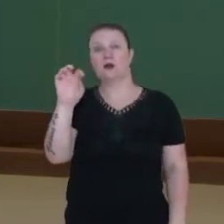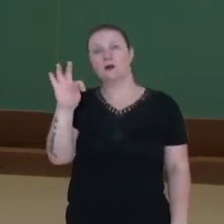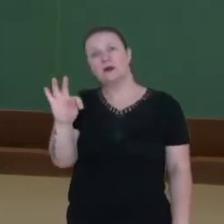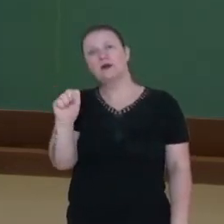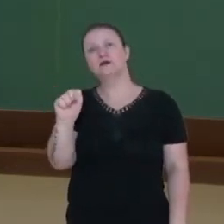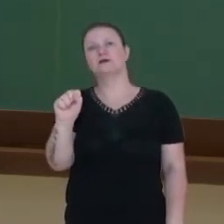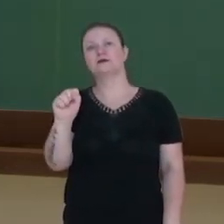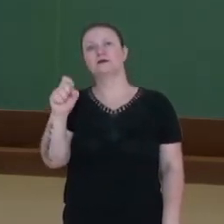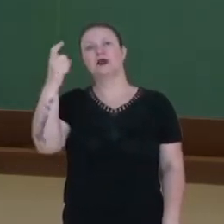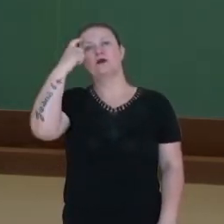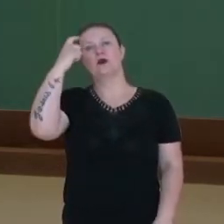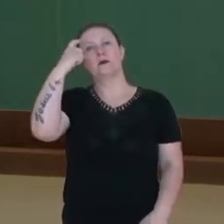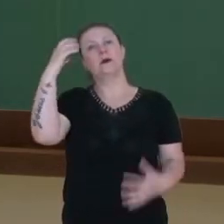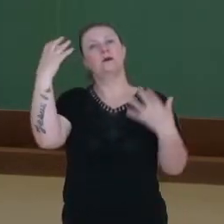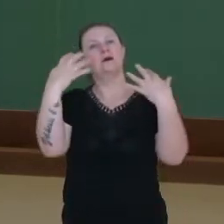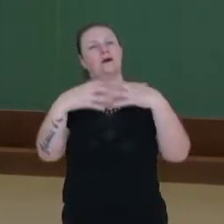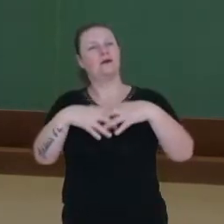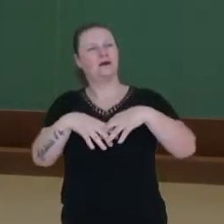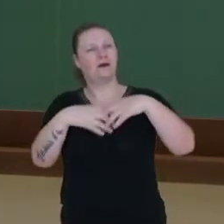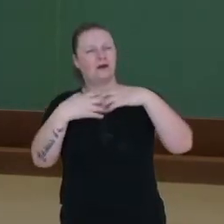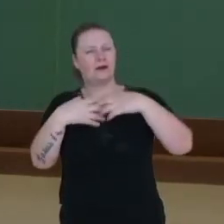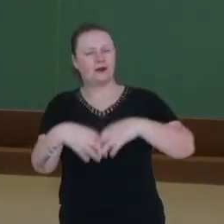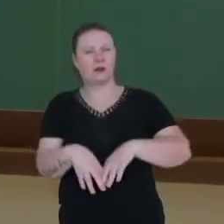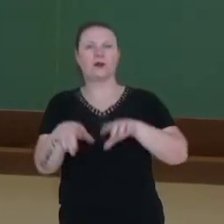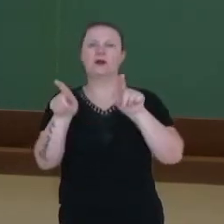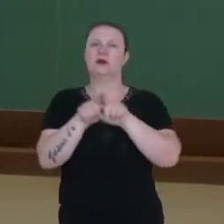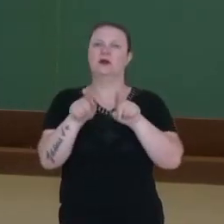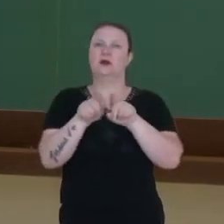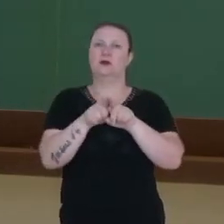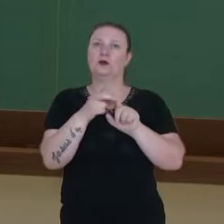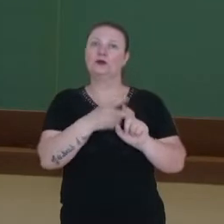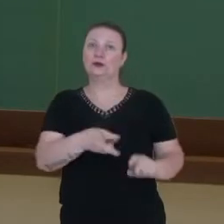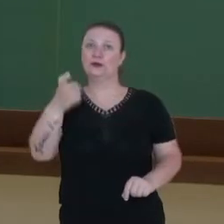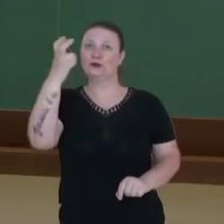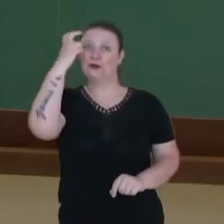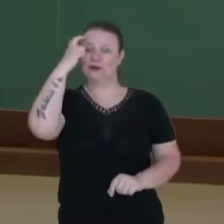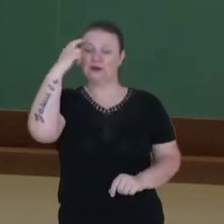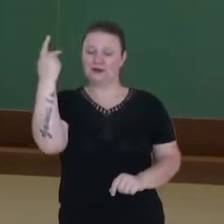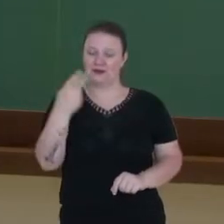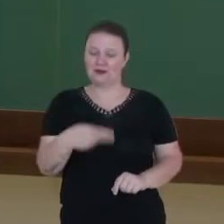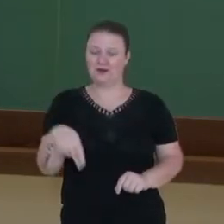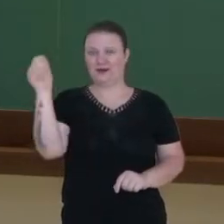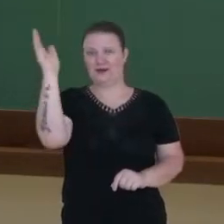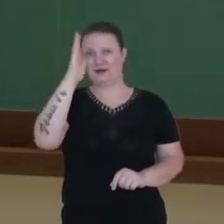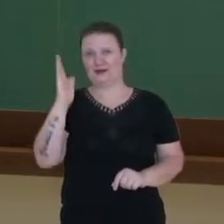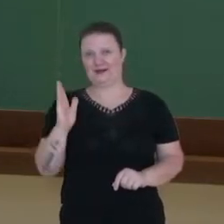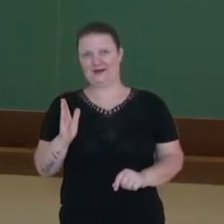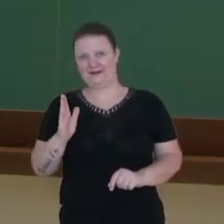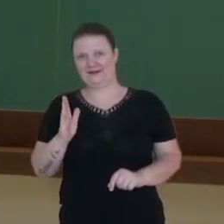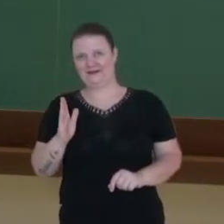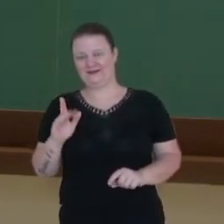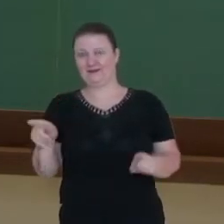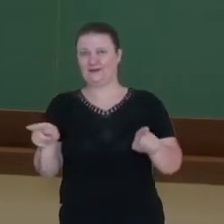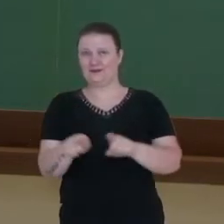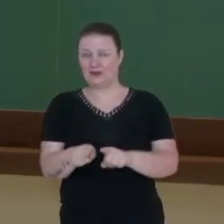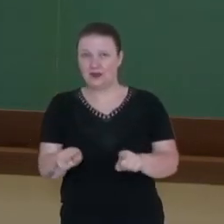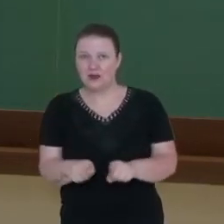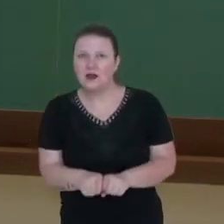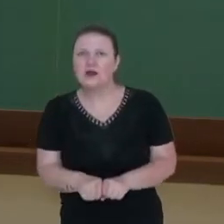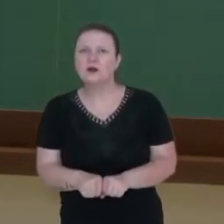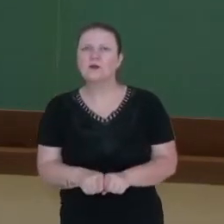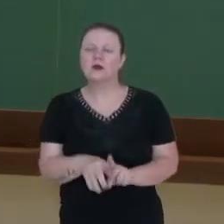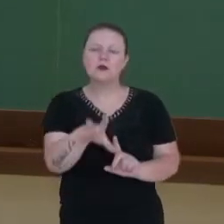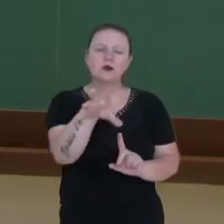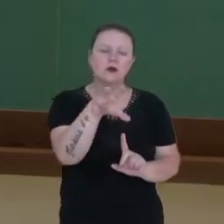isso que nós vamos refletir um pouquinho. Essa questão do nosso jogo de Betis, como forma de introduzir até, né? O